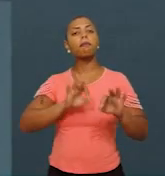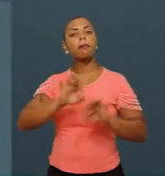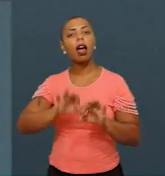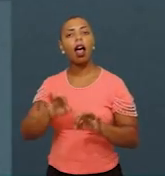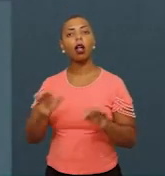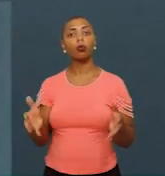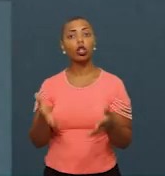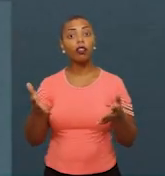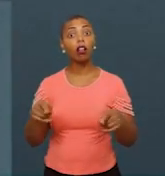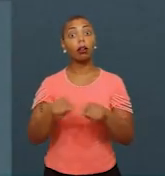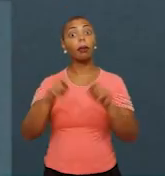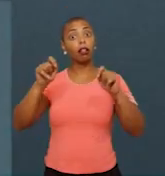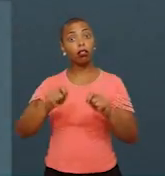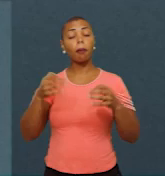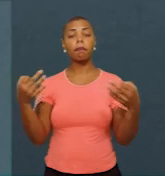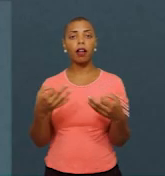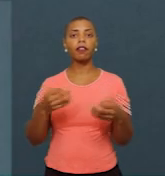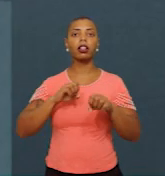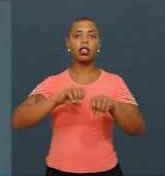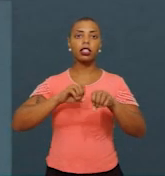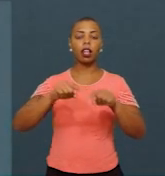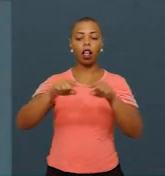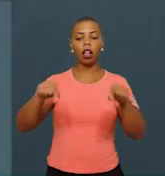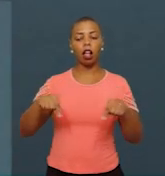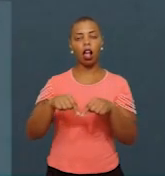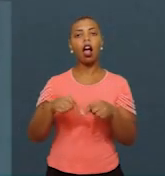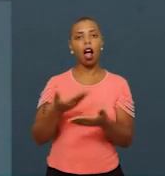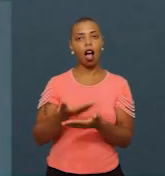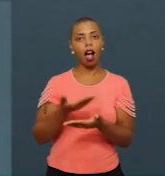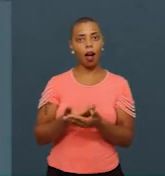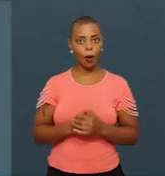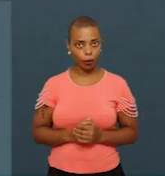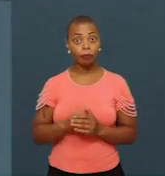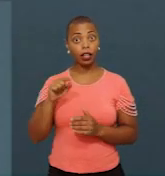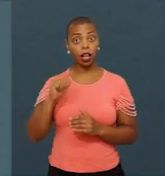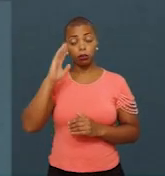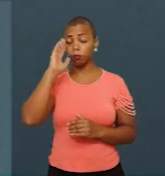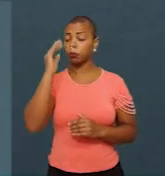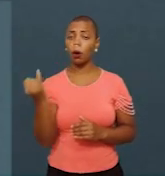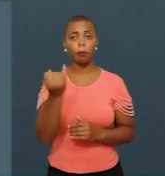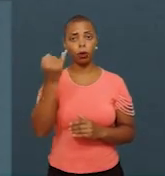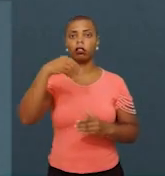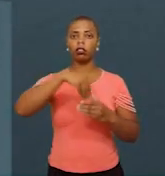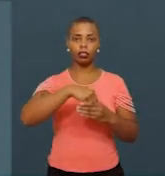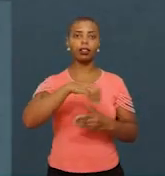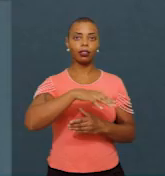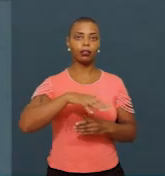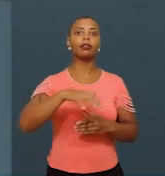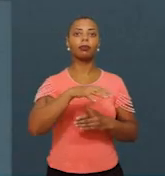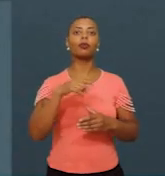e com todas as condições de ensinar nas salas de aula, o que é um dos eixos mais importantes da Educação Já